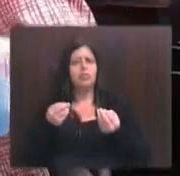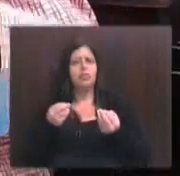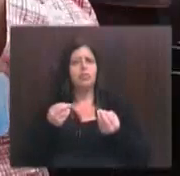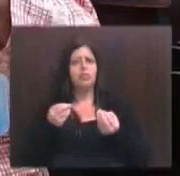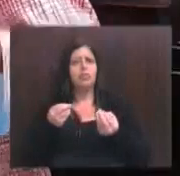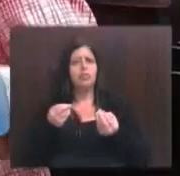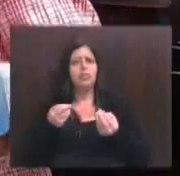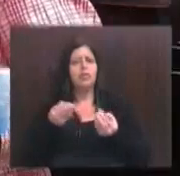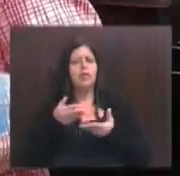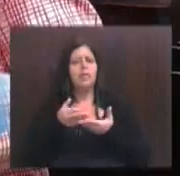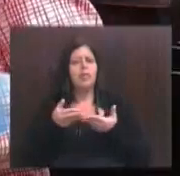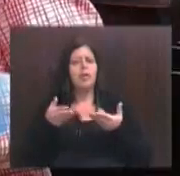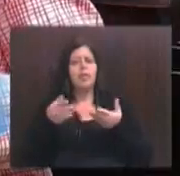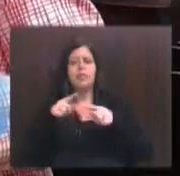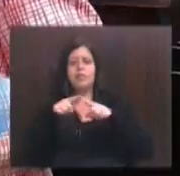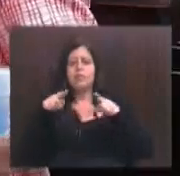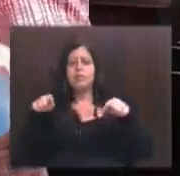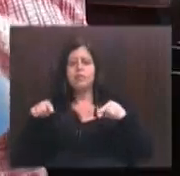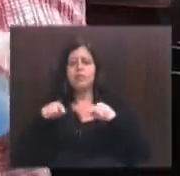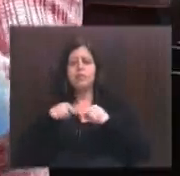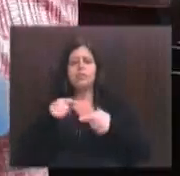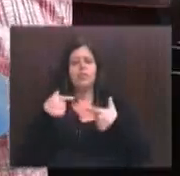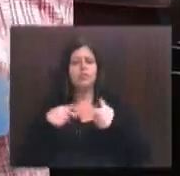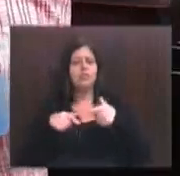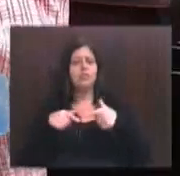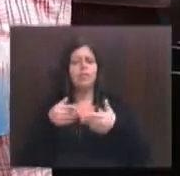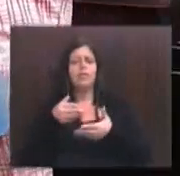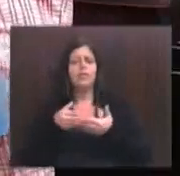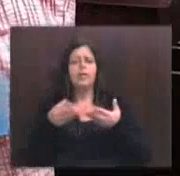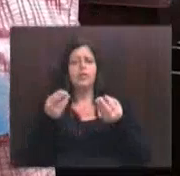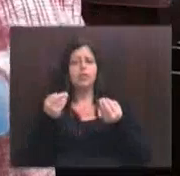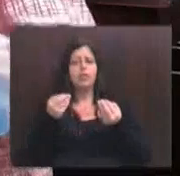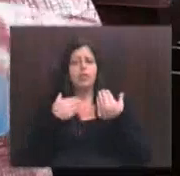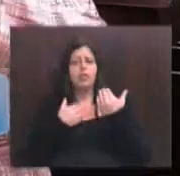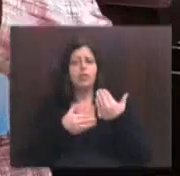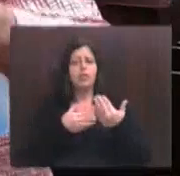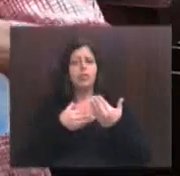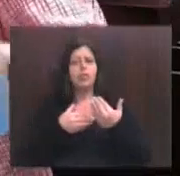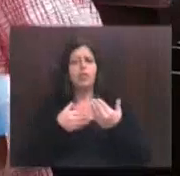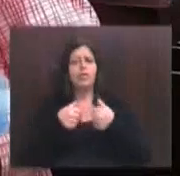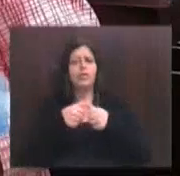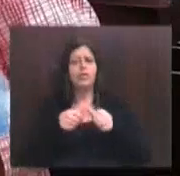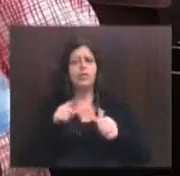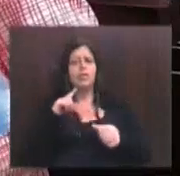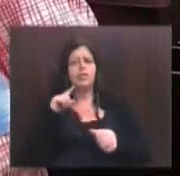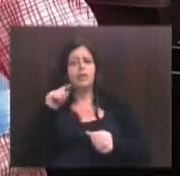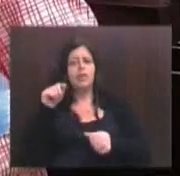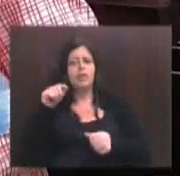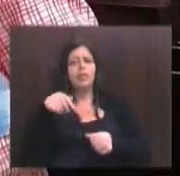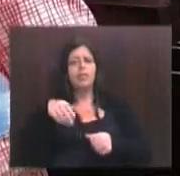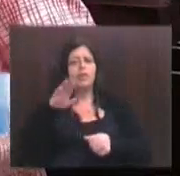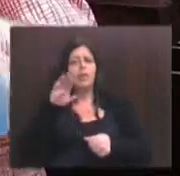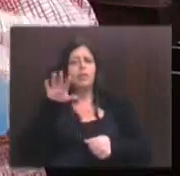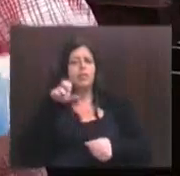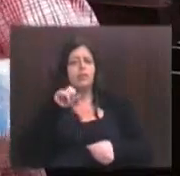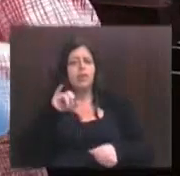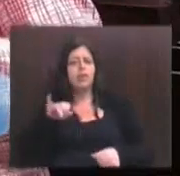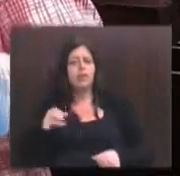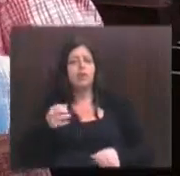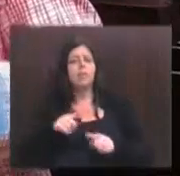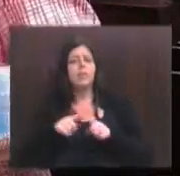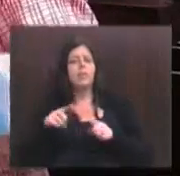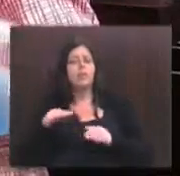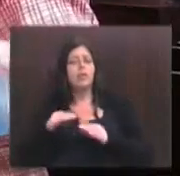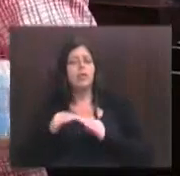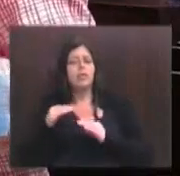espaço de trabalho, perde muito jovem que está saindo buscar oportunidades, mas, acima